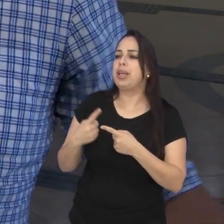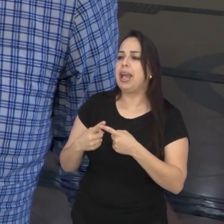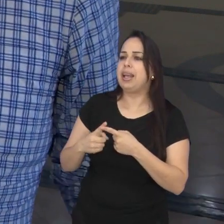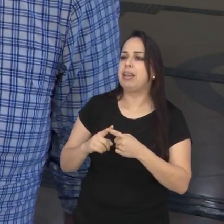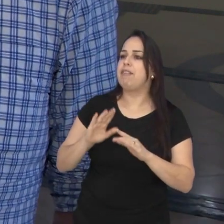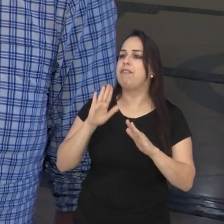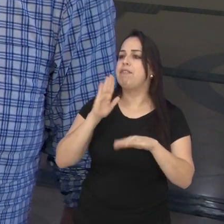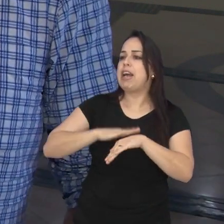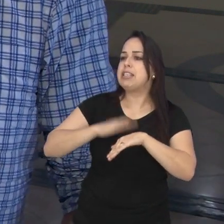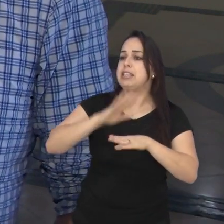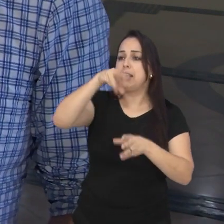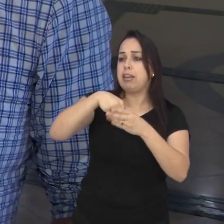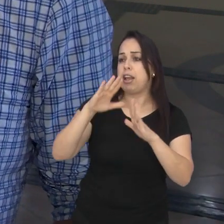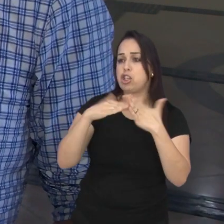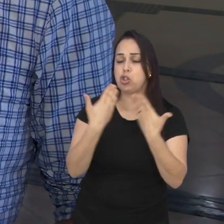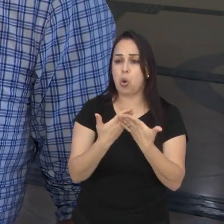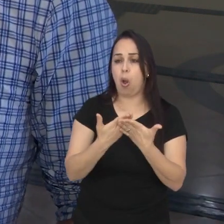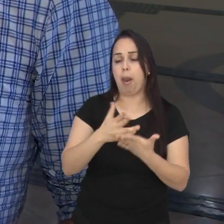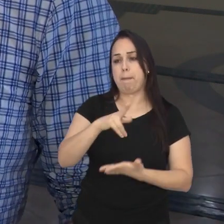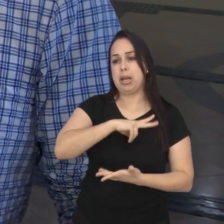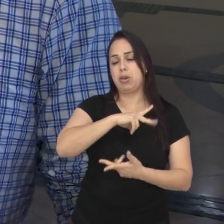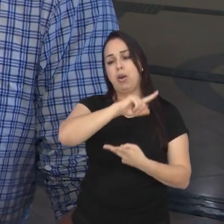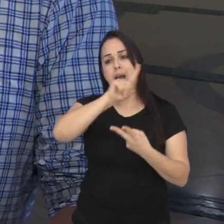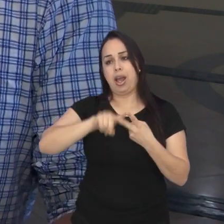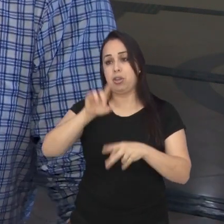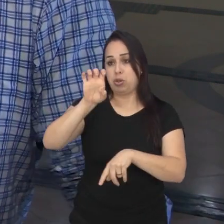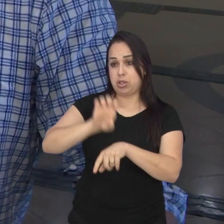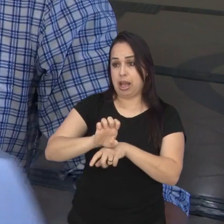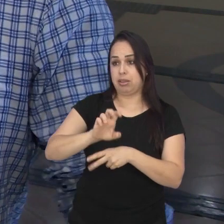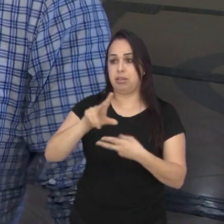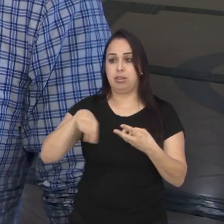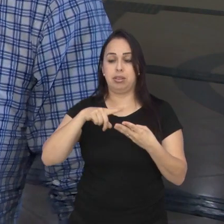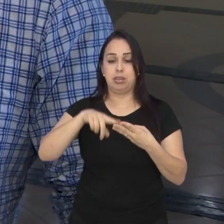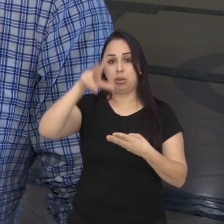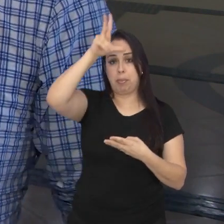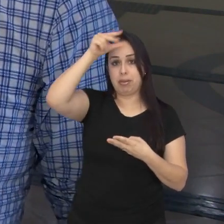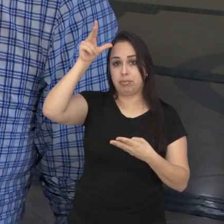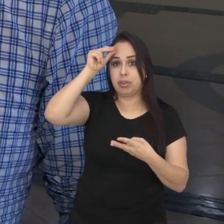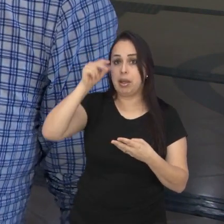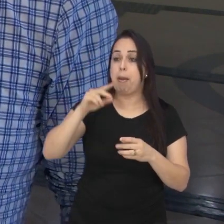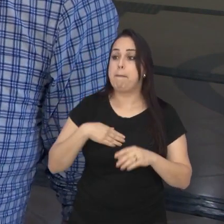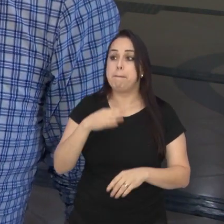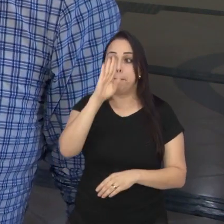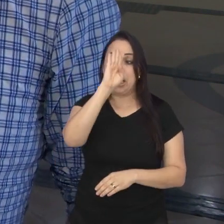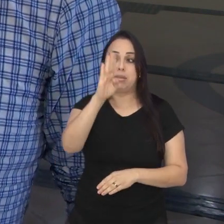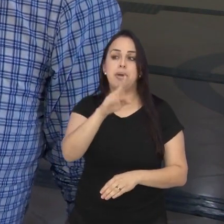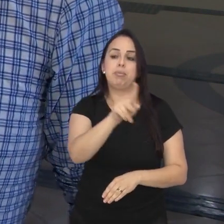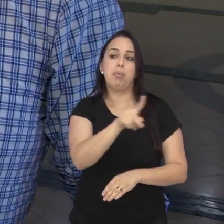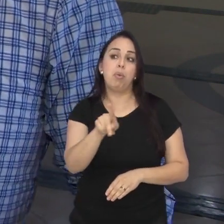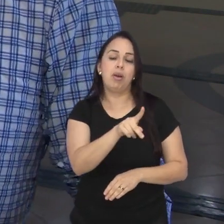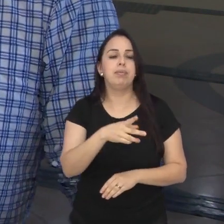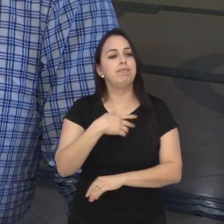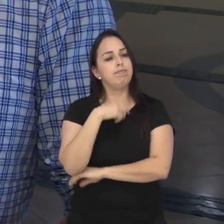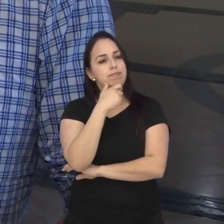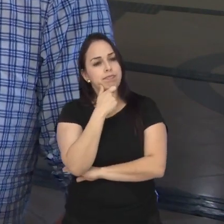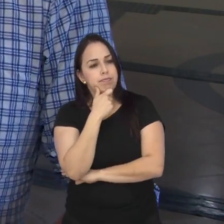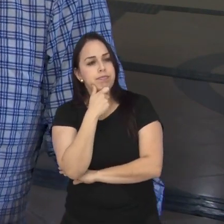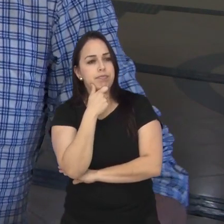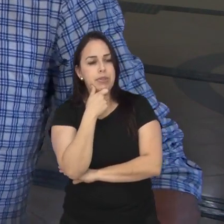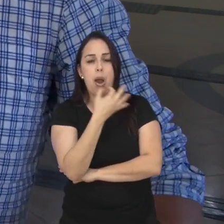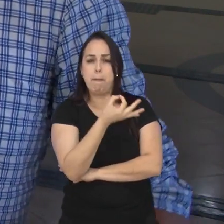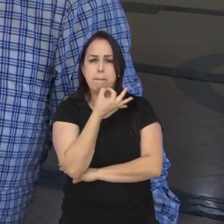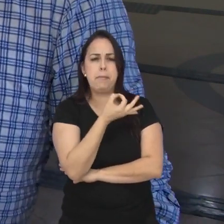municipais, escolas privadas, principalmente para os professores, monitores. E eu achei assim que